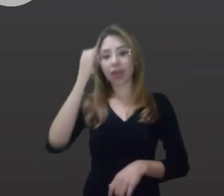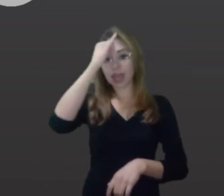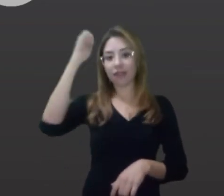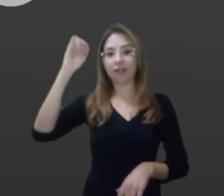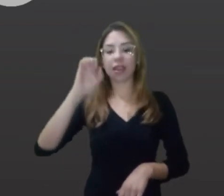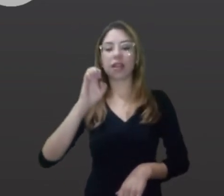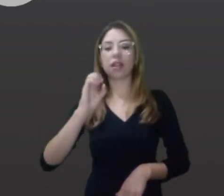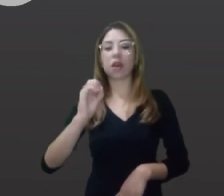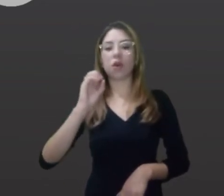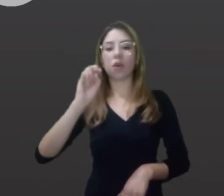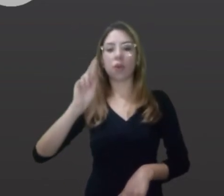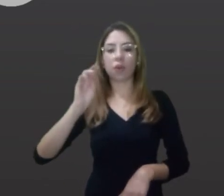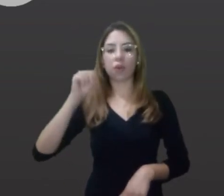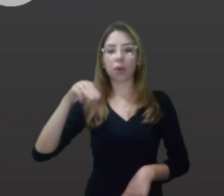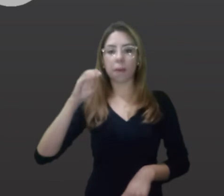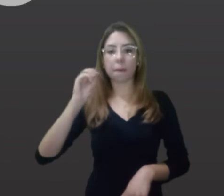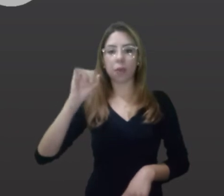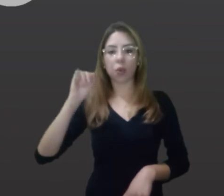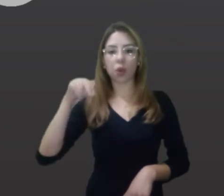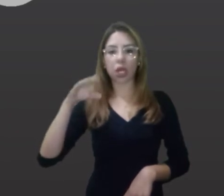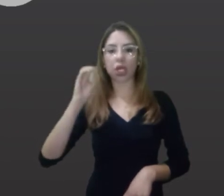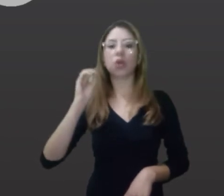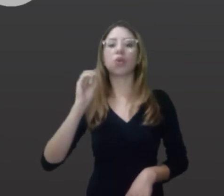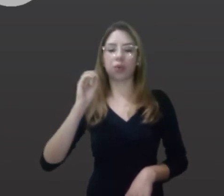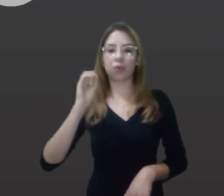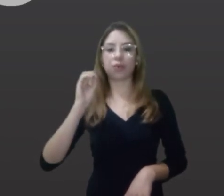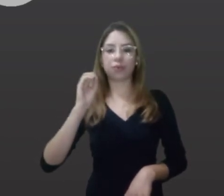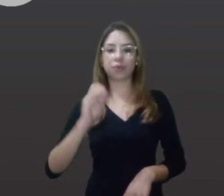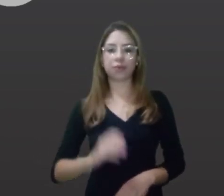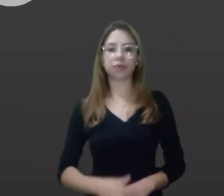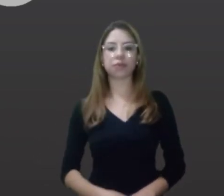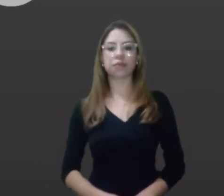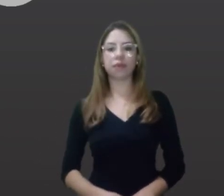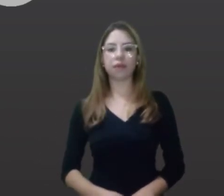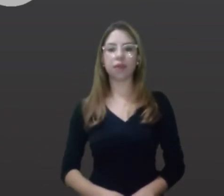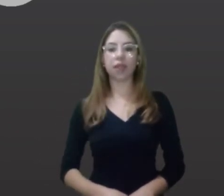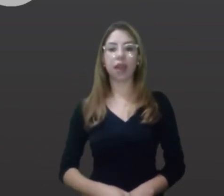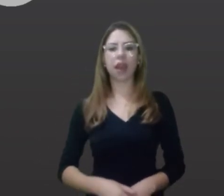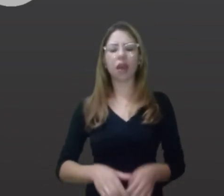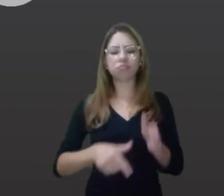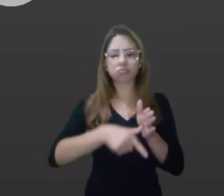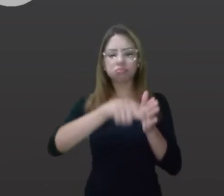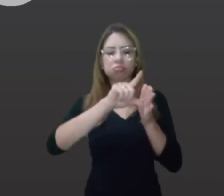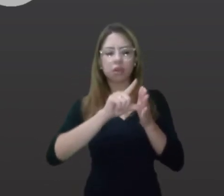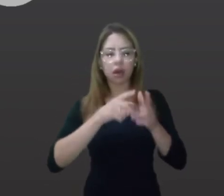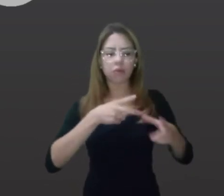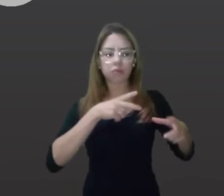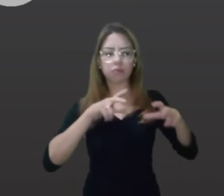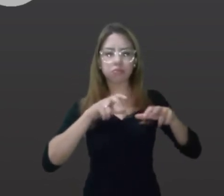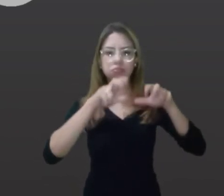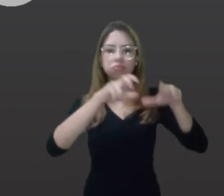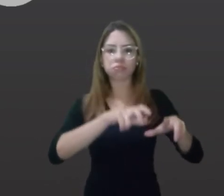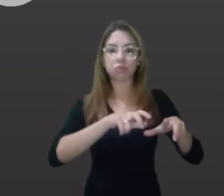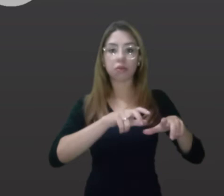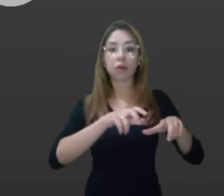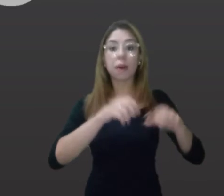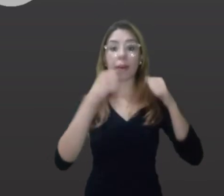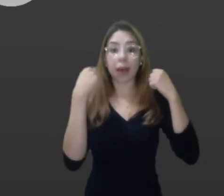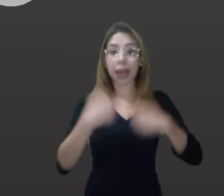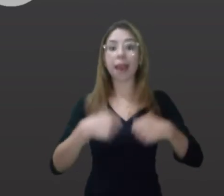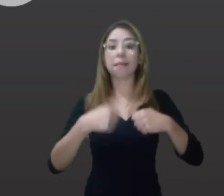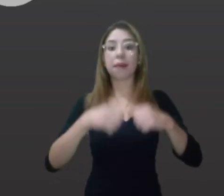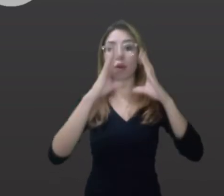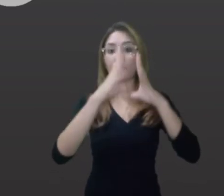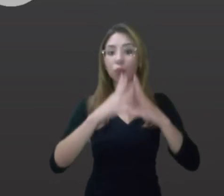sintético em altas doses. Já o diagnóstico precoce possibilita que as chances de cura sejam muito maiores,